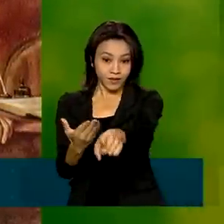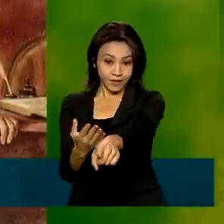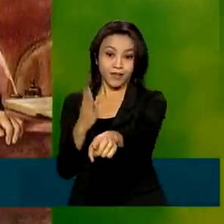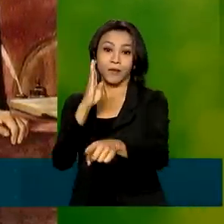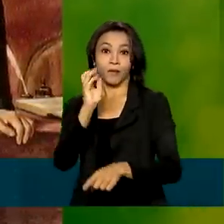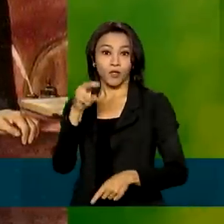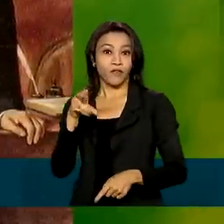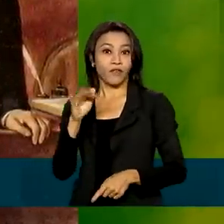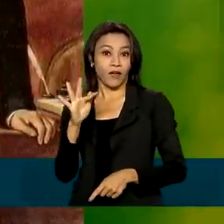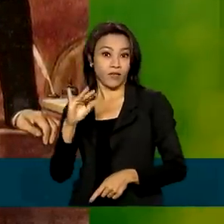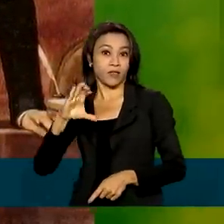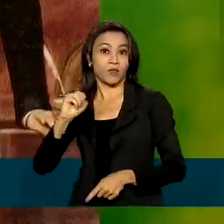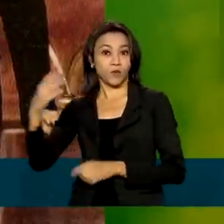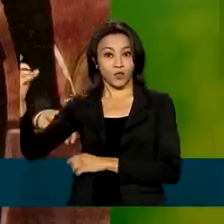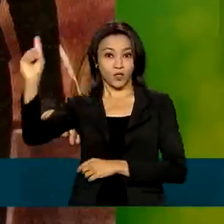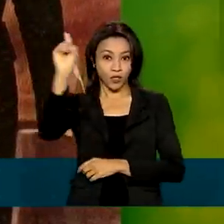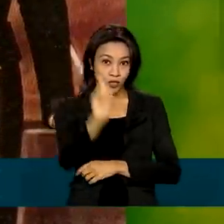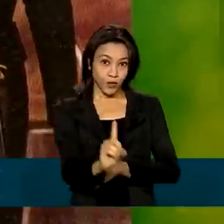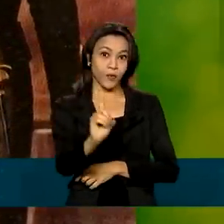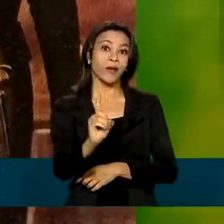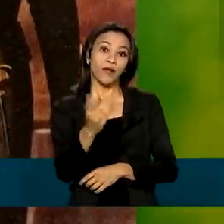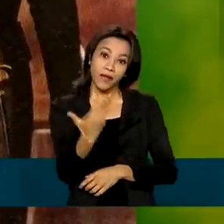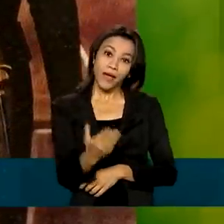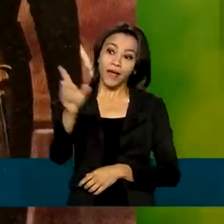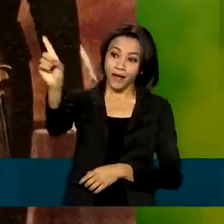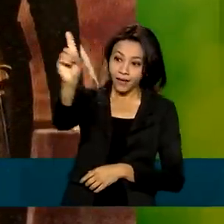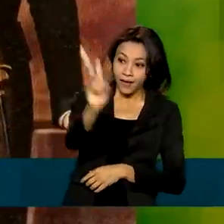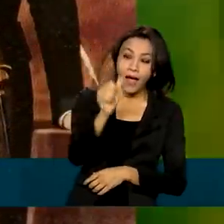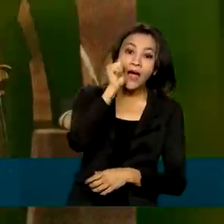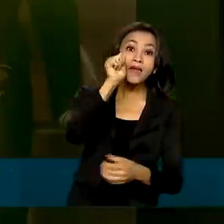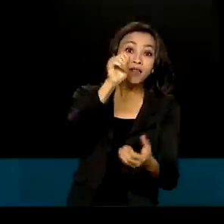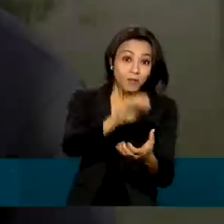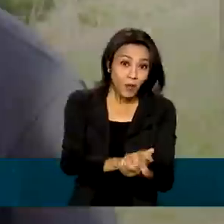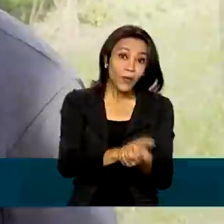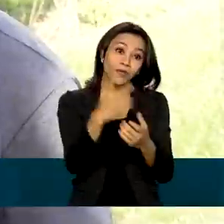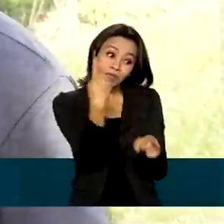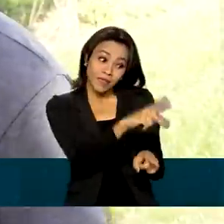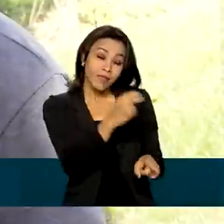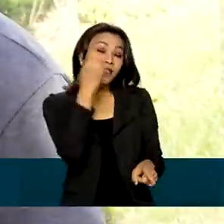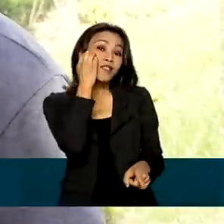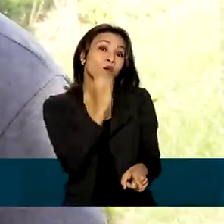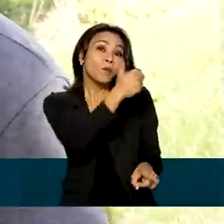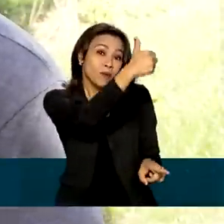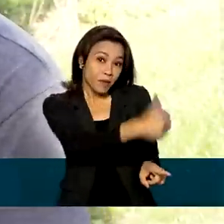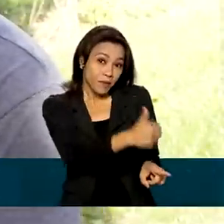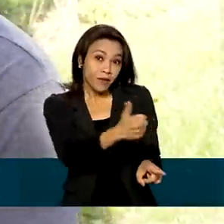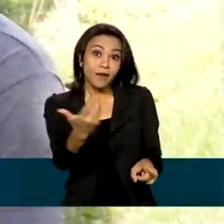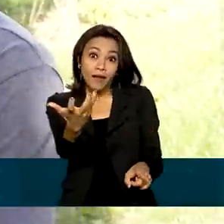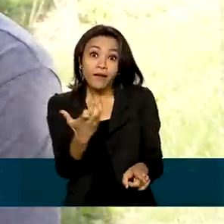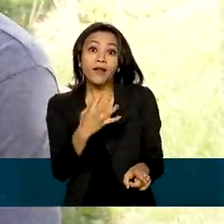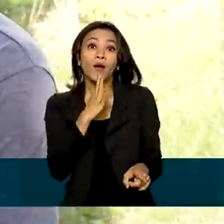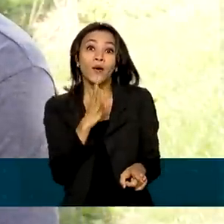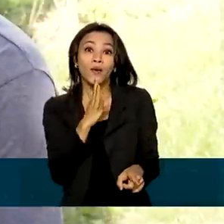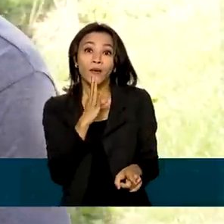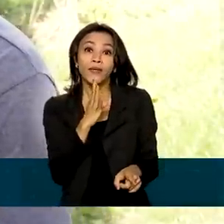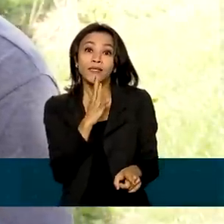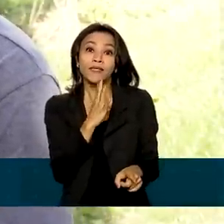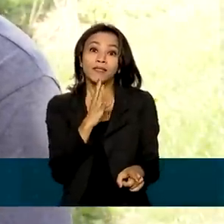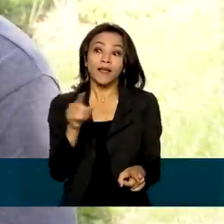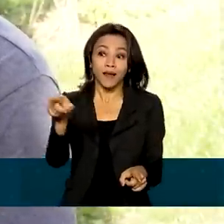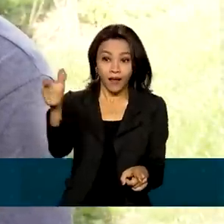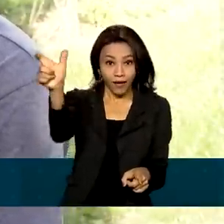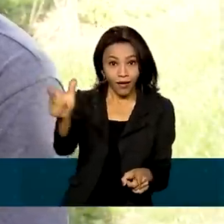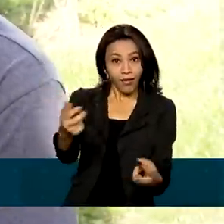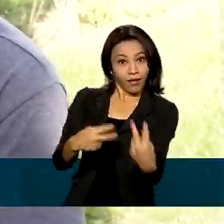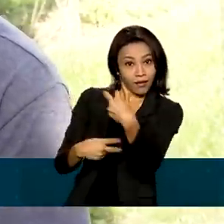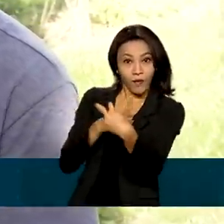Santos. E quem estava aqui era a princesa Leopoldina, esposa de Dom Pedro. E ela queria muito conhecer José Bonifácio, porque José Bonifácio era naturalista, era